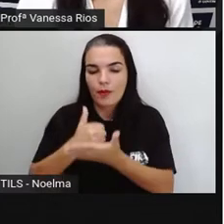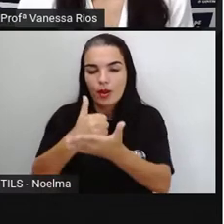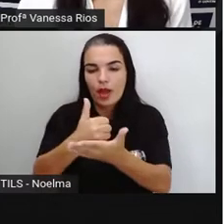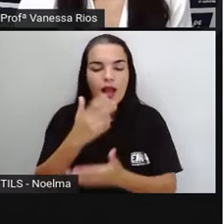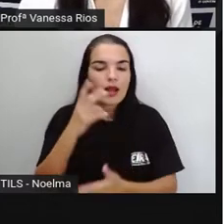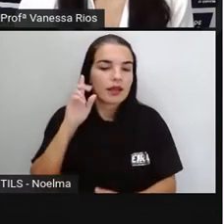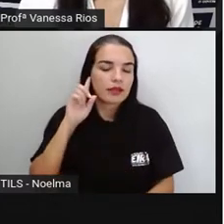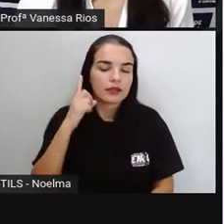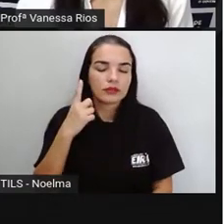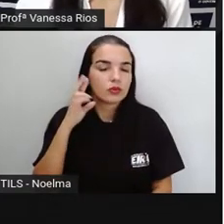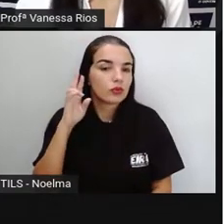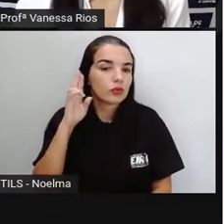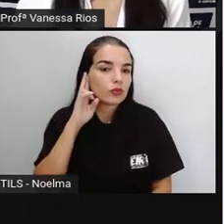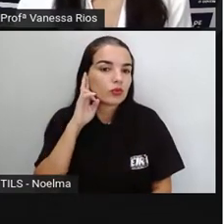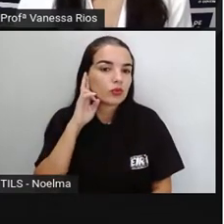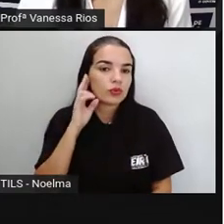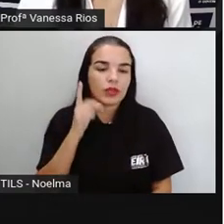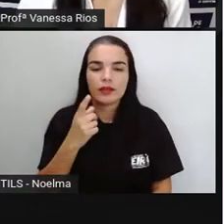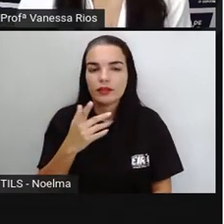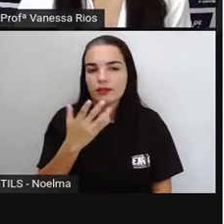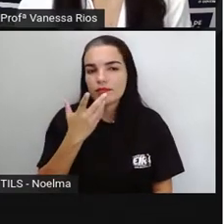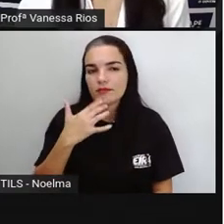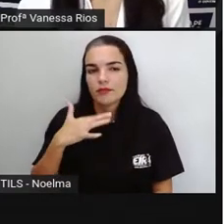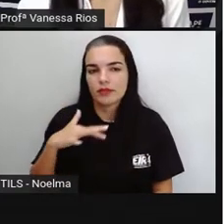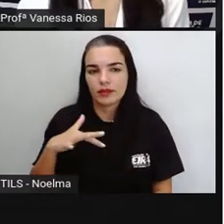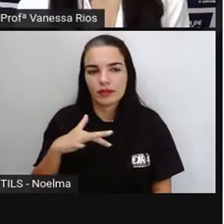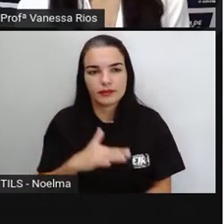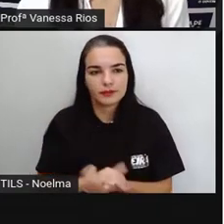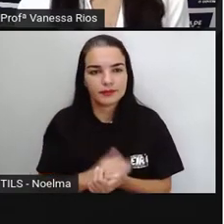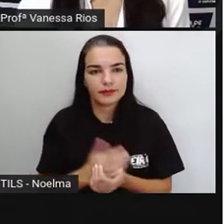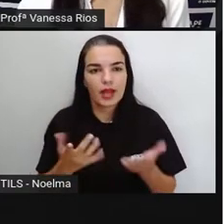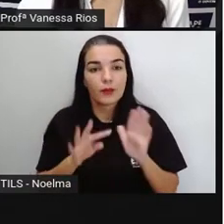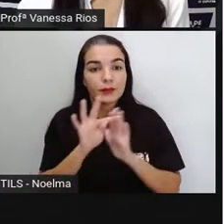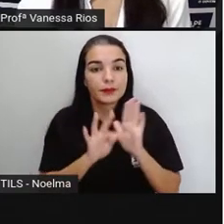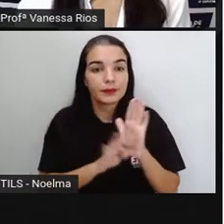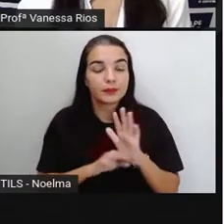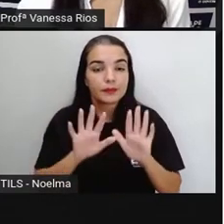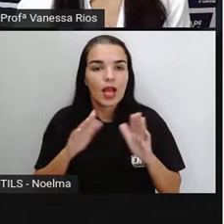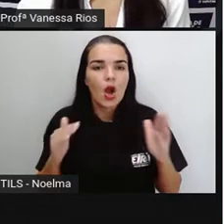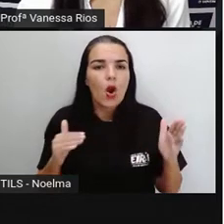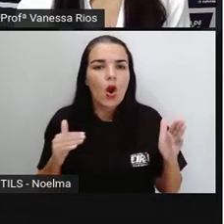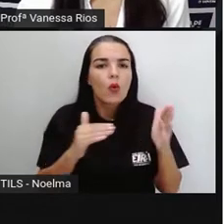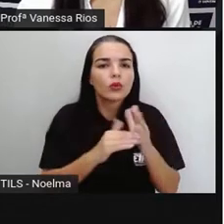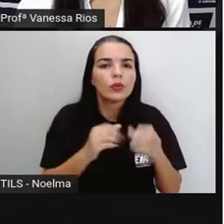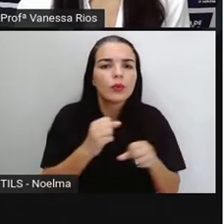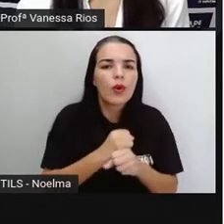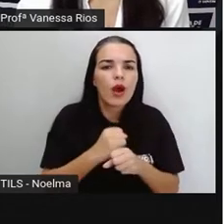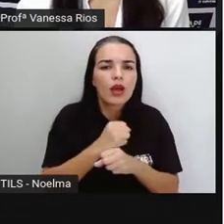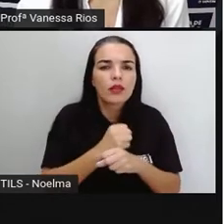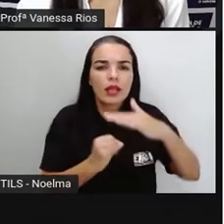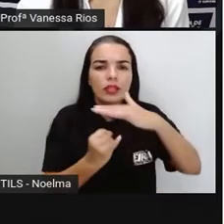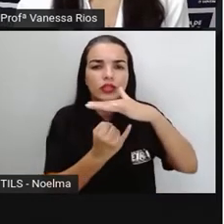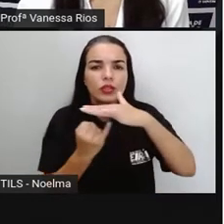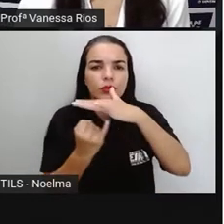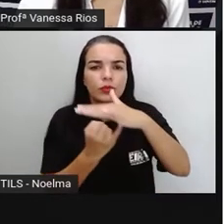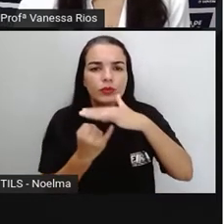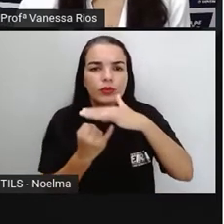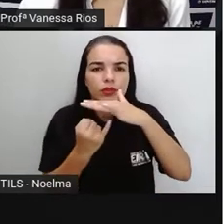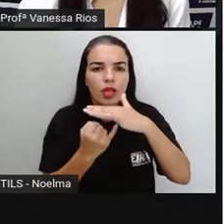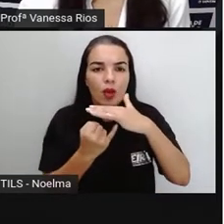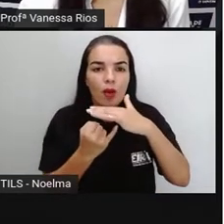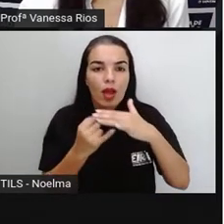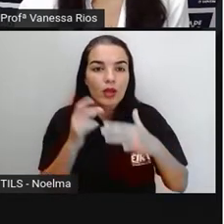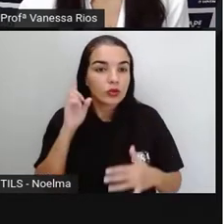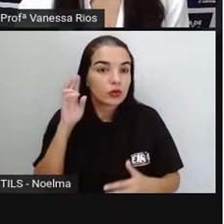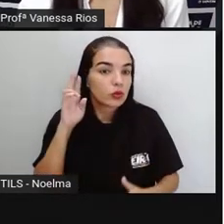No último ano, a instituição Cães Guia para Surdos deu 12 destes cães para crianças.